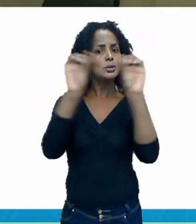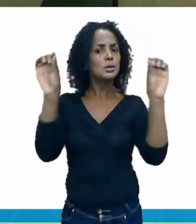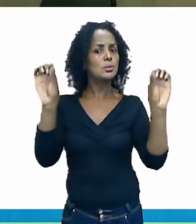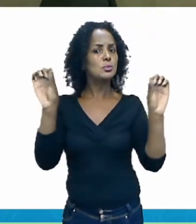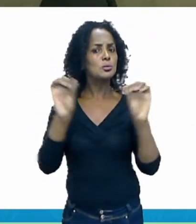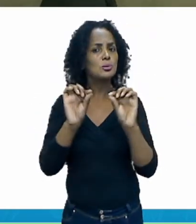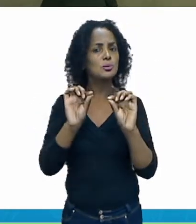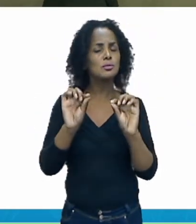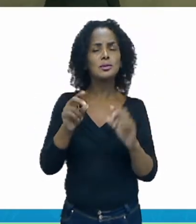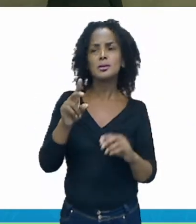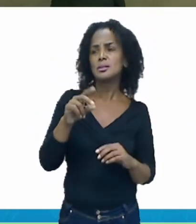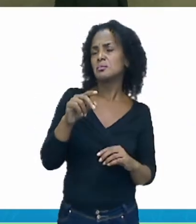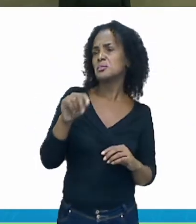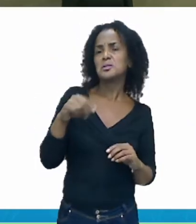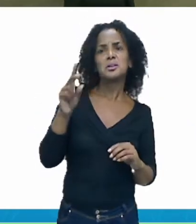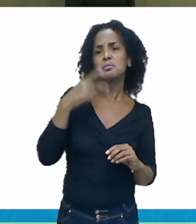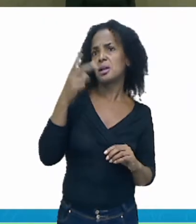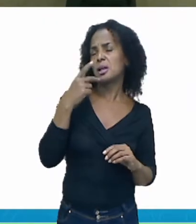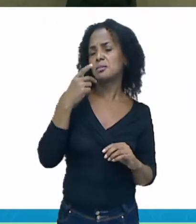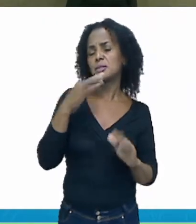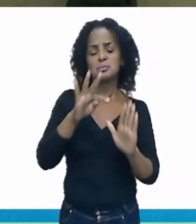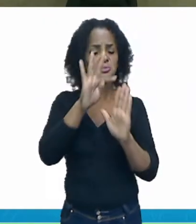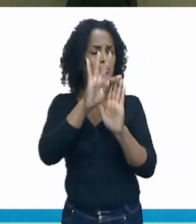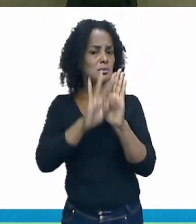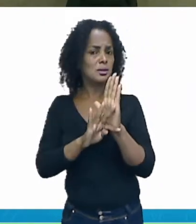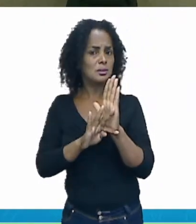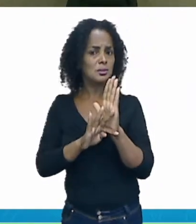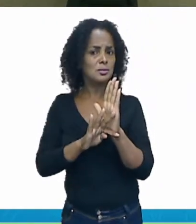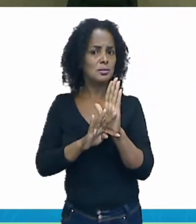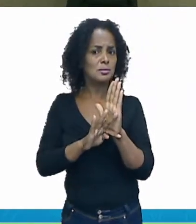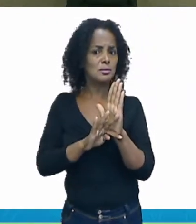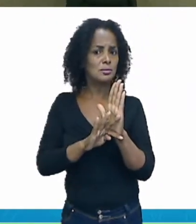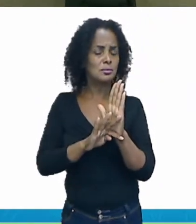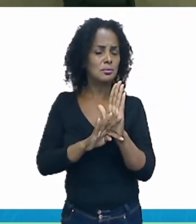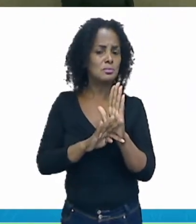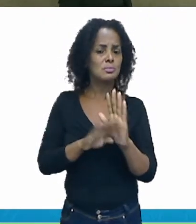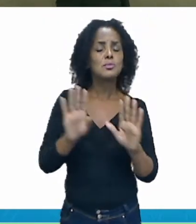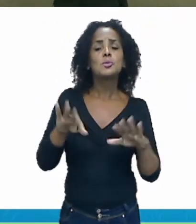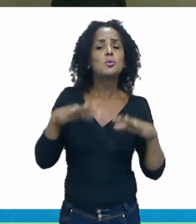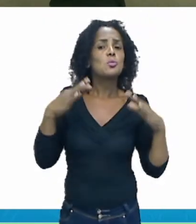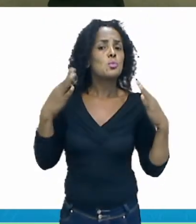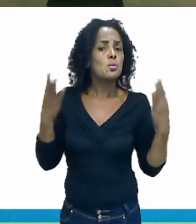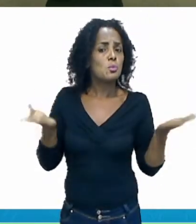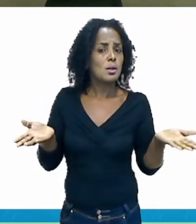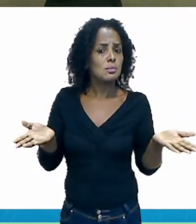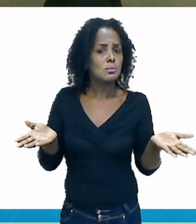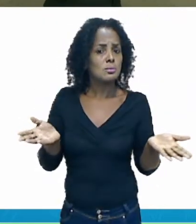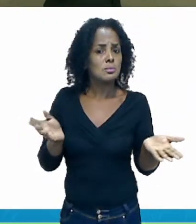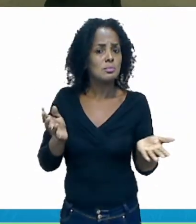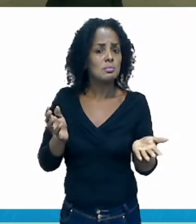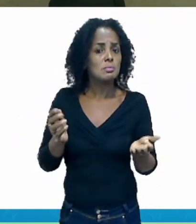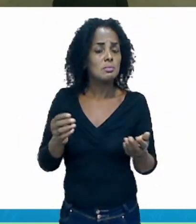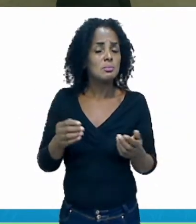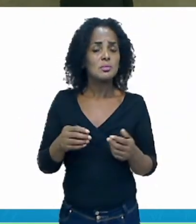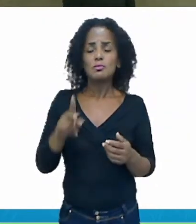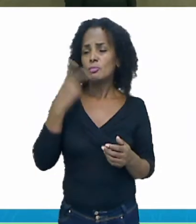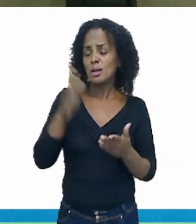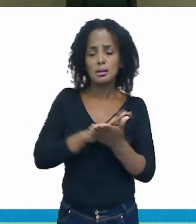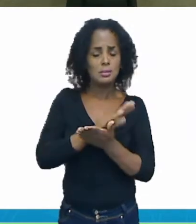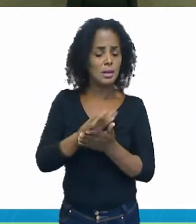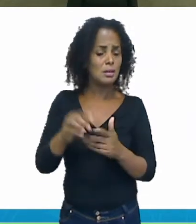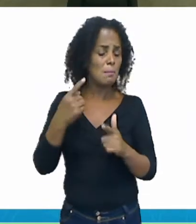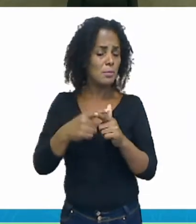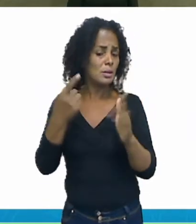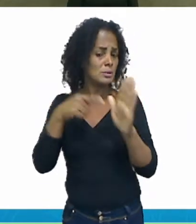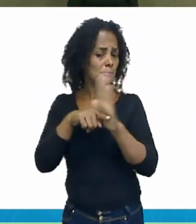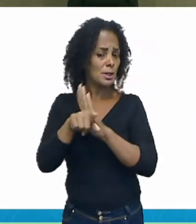ao texto? Eu não vou dar resposta nenhuma aqui, nem para vocês compararem, porque essa pergunta aqui pode ser algo